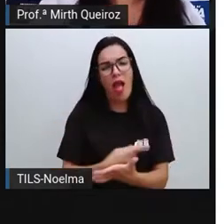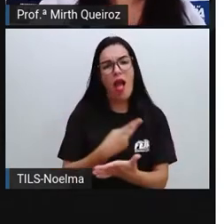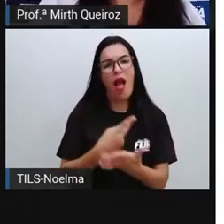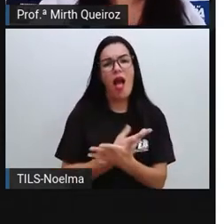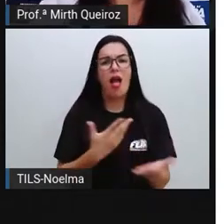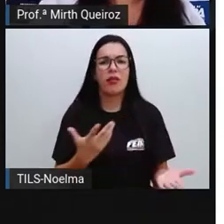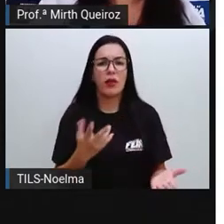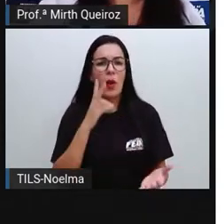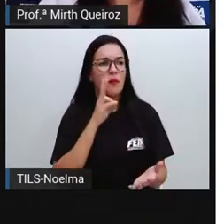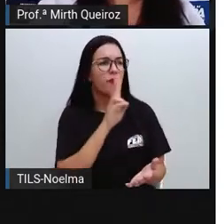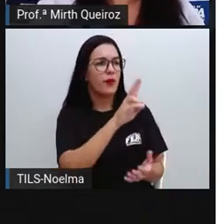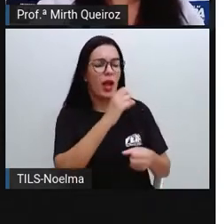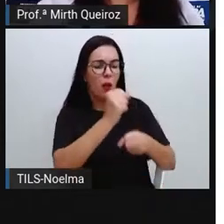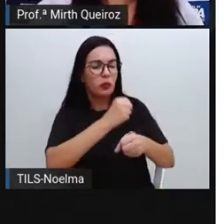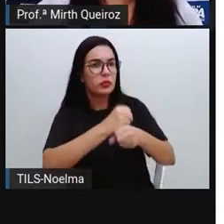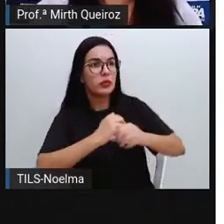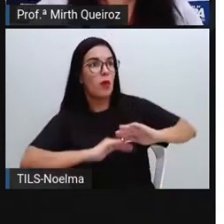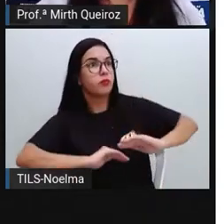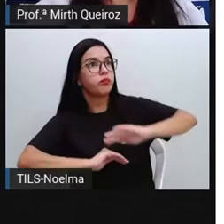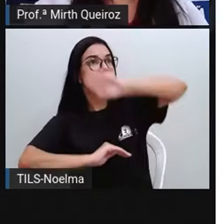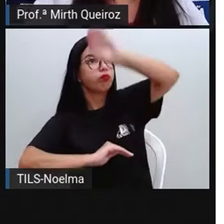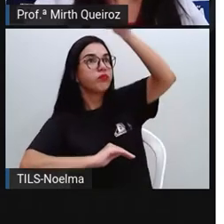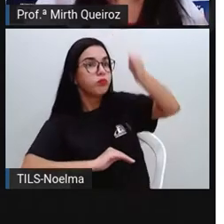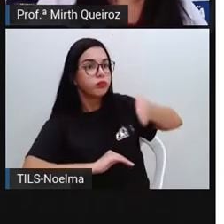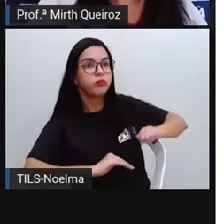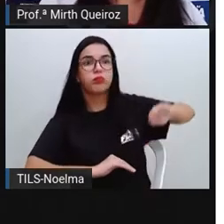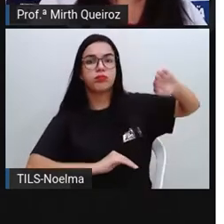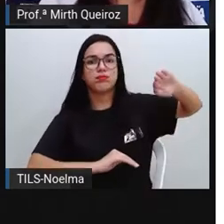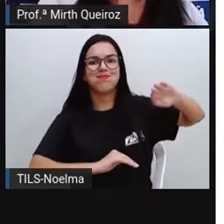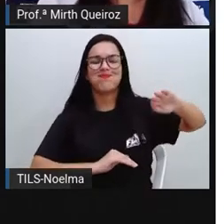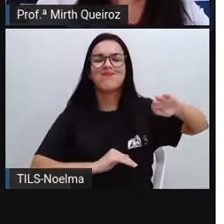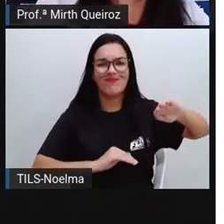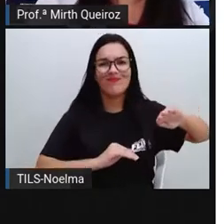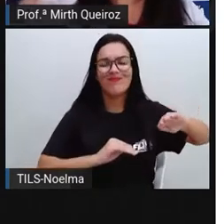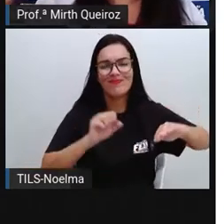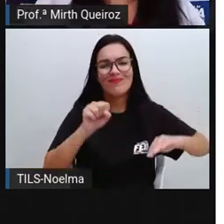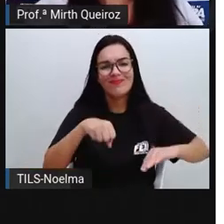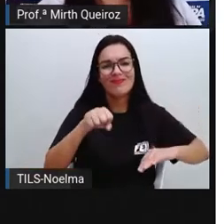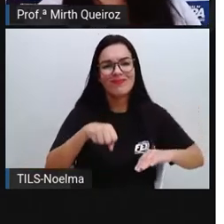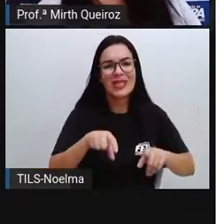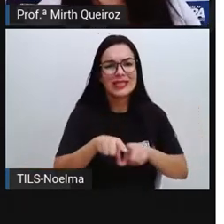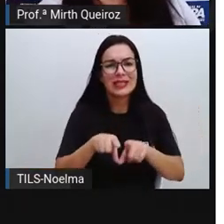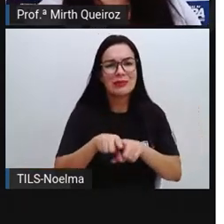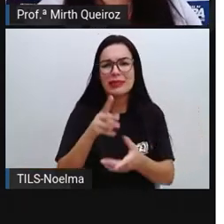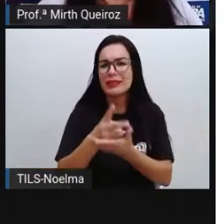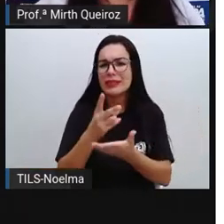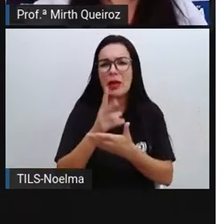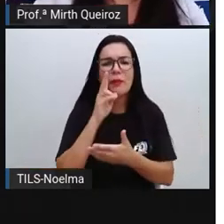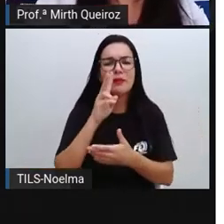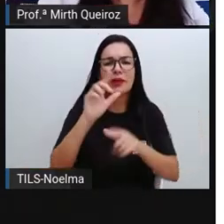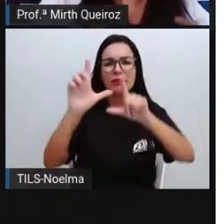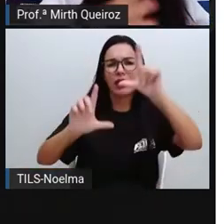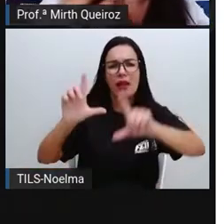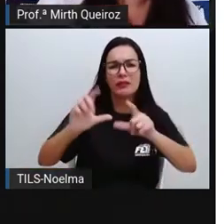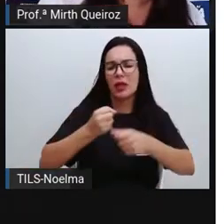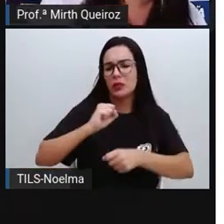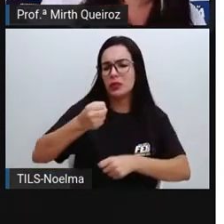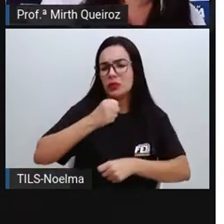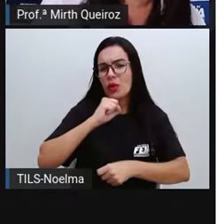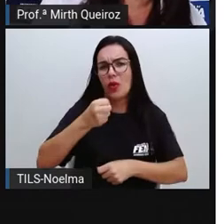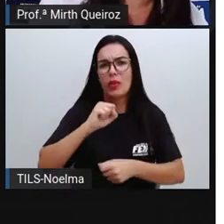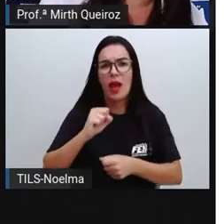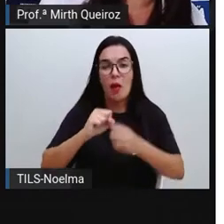vezes a gente não vê construções em morros, né? Aí no jornal já fala sobre desmoronamento, né? De um